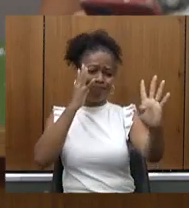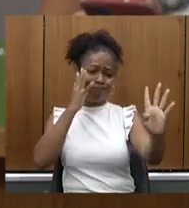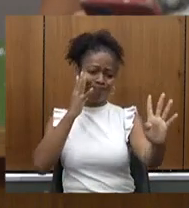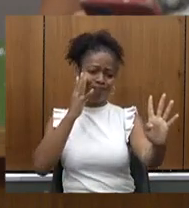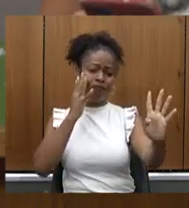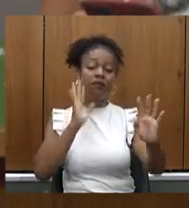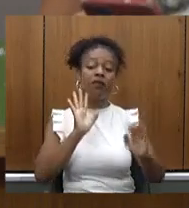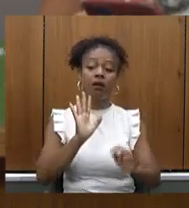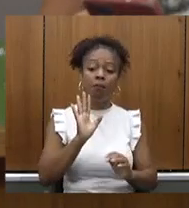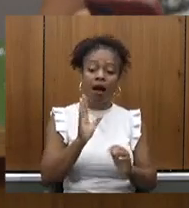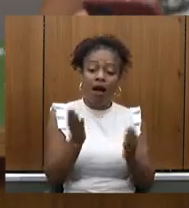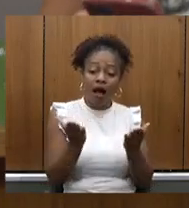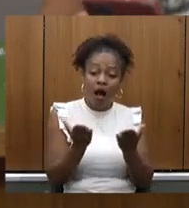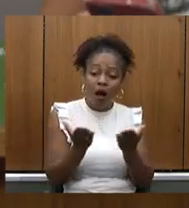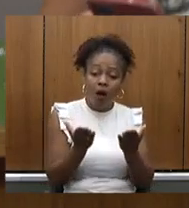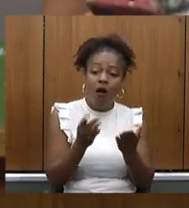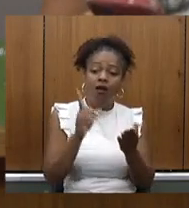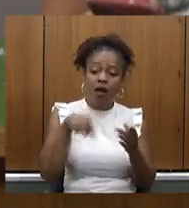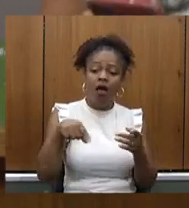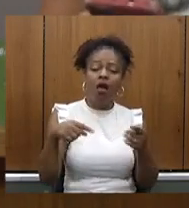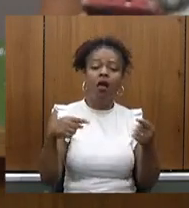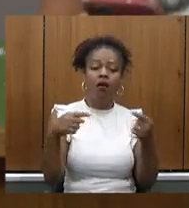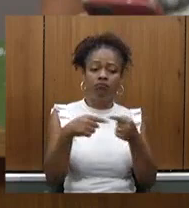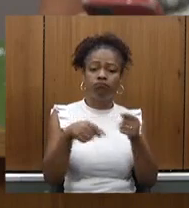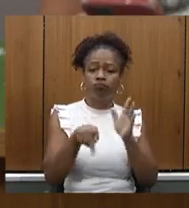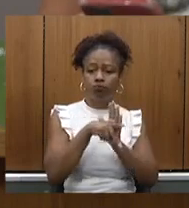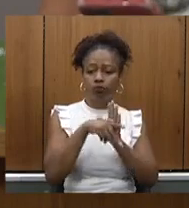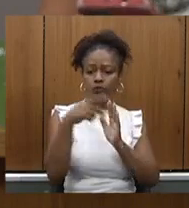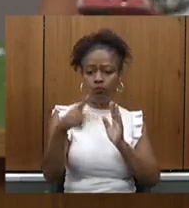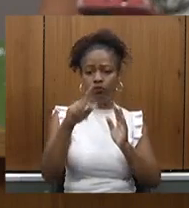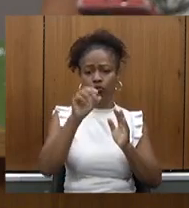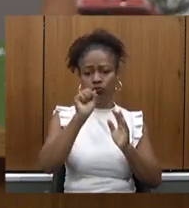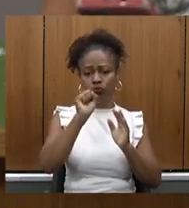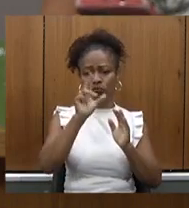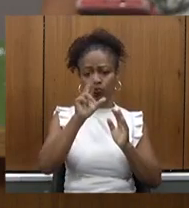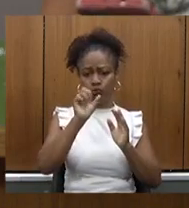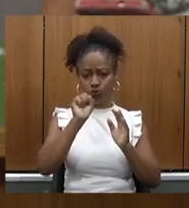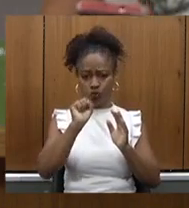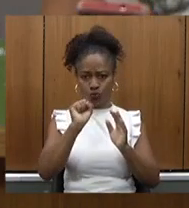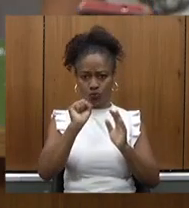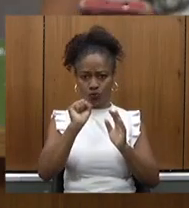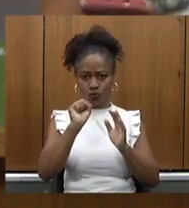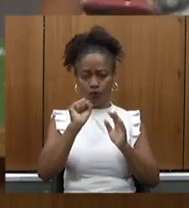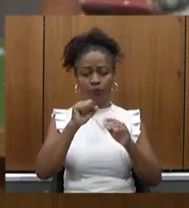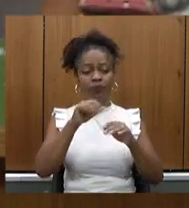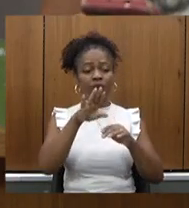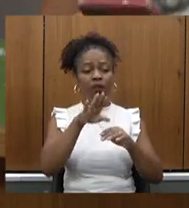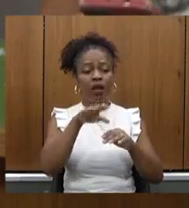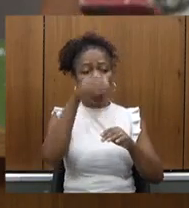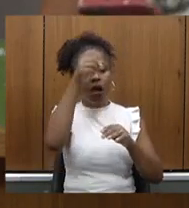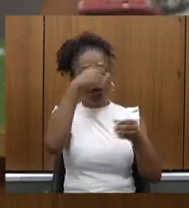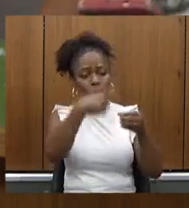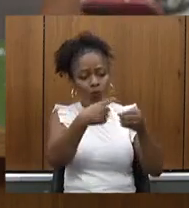faz parte do SUS e se algum município que é dono da fila município pleno não faz